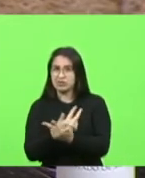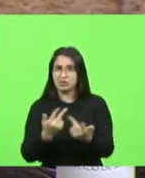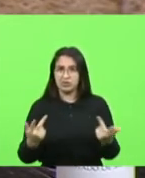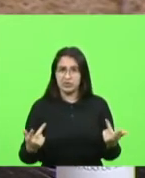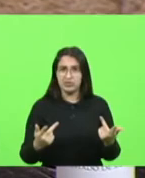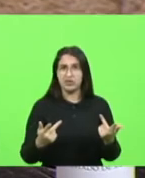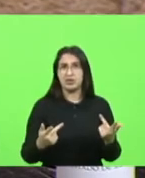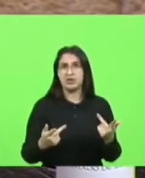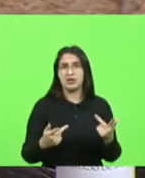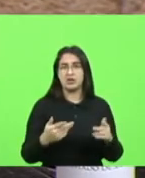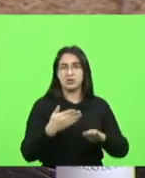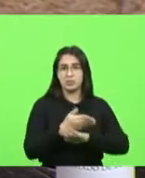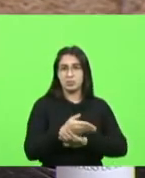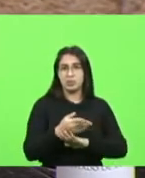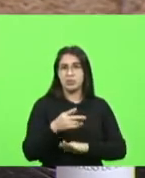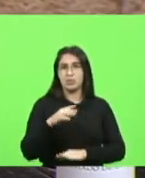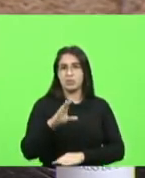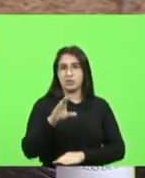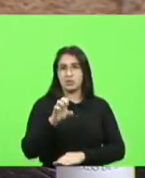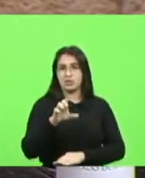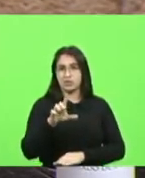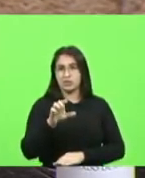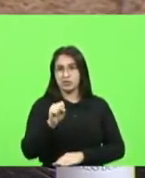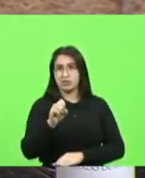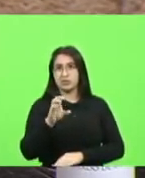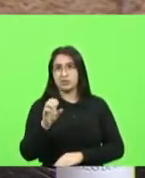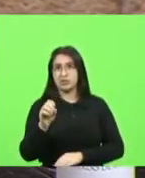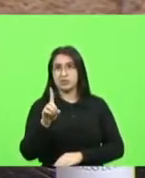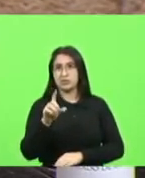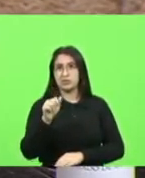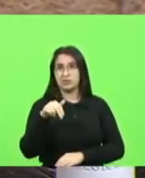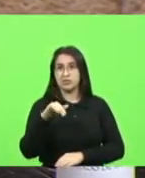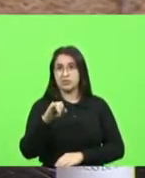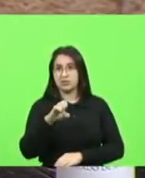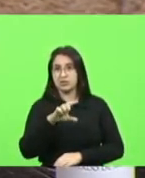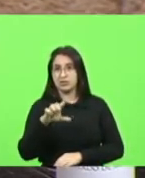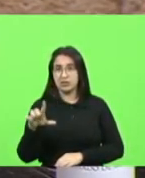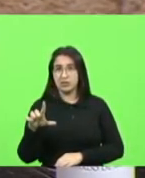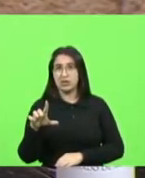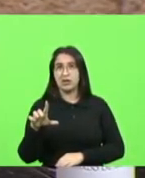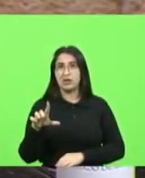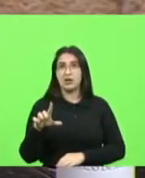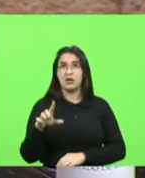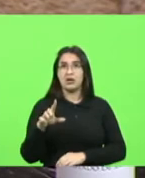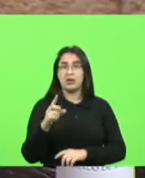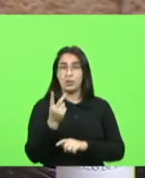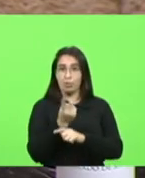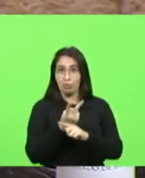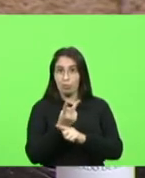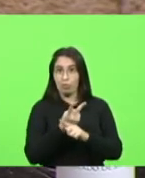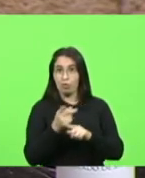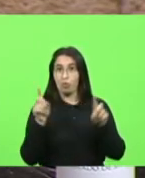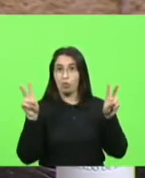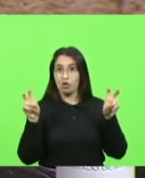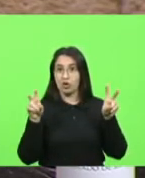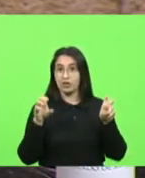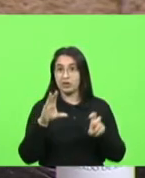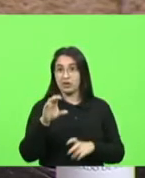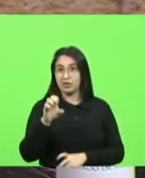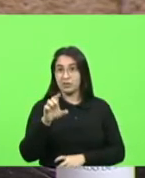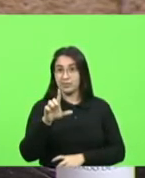Daniel vocês lembram do Celso Daniel depois quem não sabe quem é adolescente tá na escola não tá aprendendo as coisas lá na escola vai pro Google aí escreve